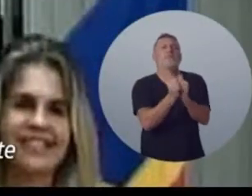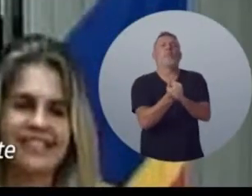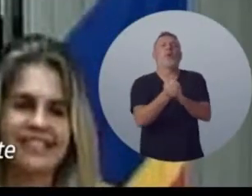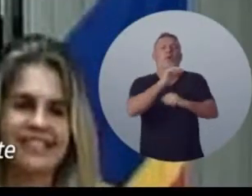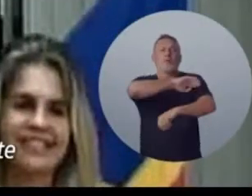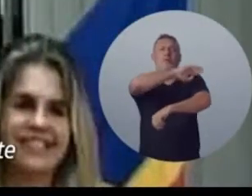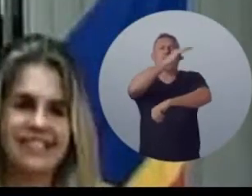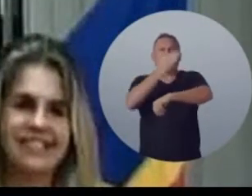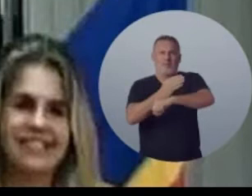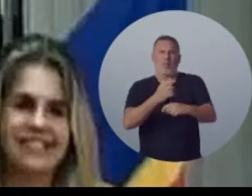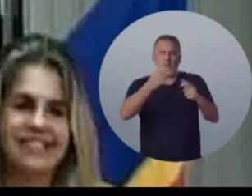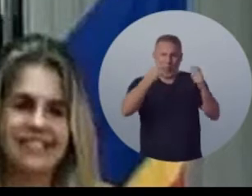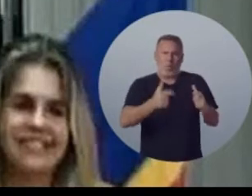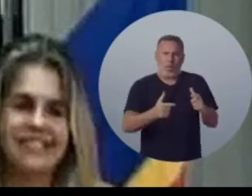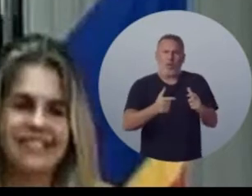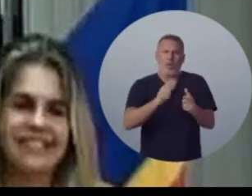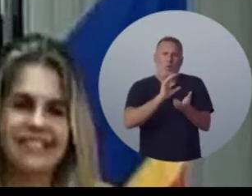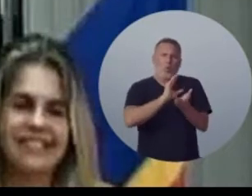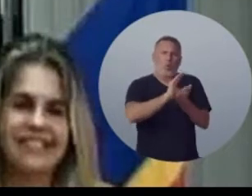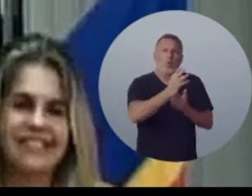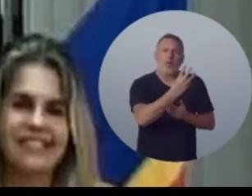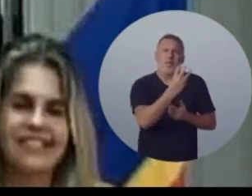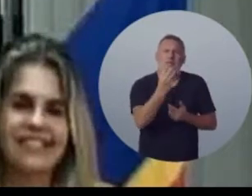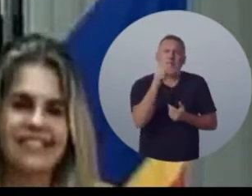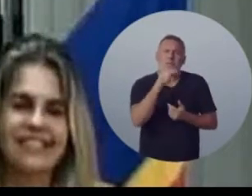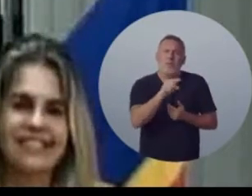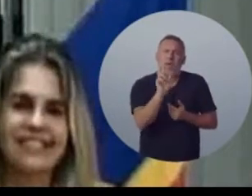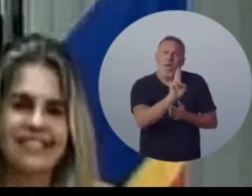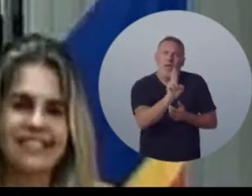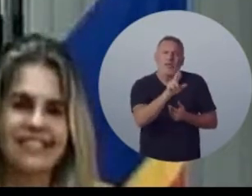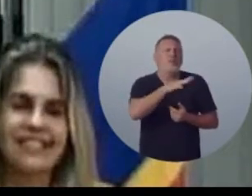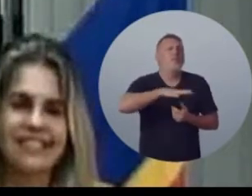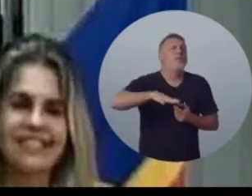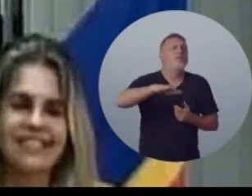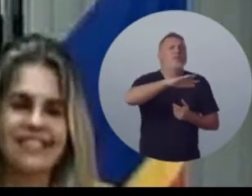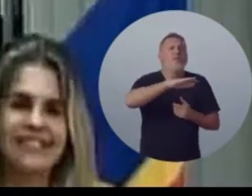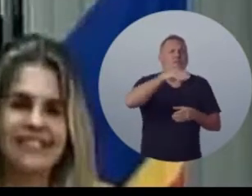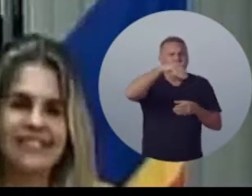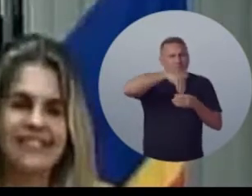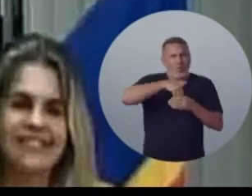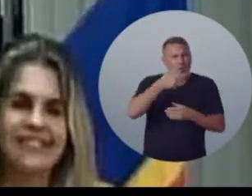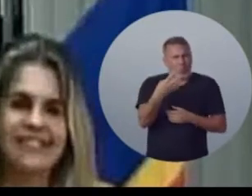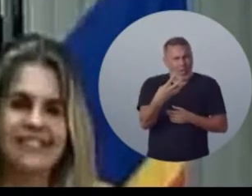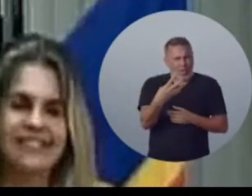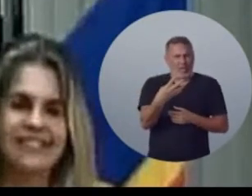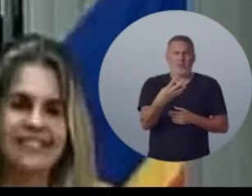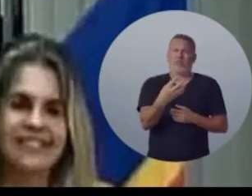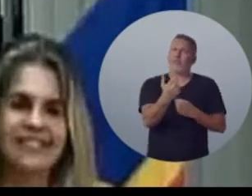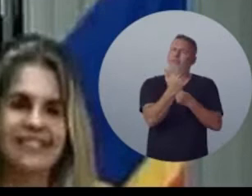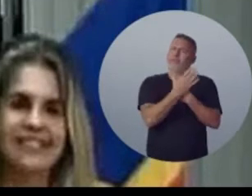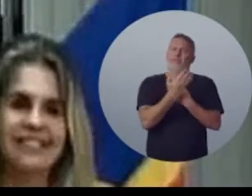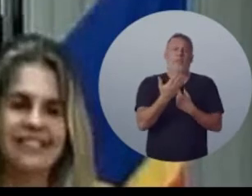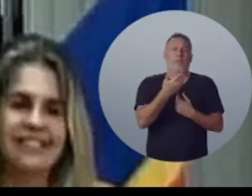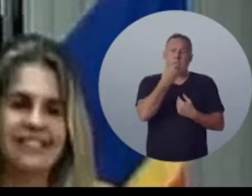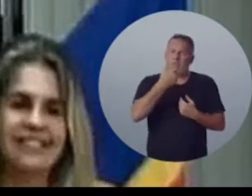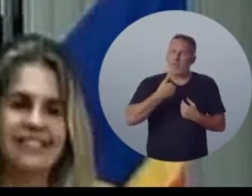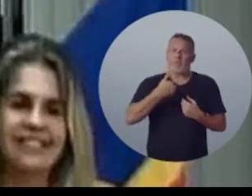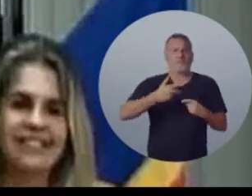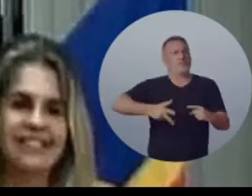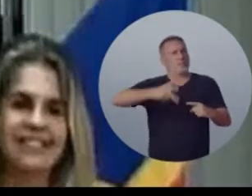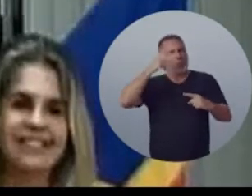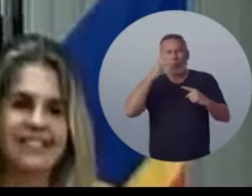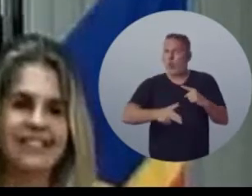quadra de esporte para uma comunidade de 300 mil reais e essa comunidade dá 4 votos para nós. É